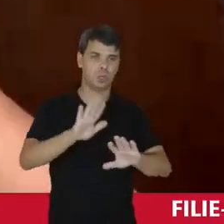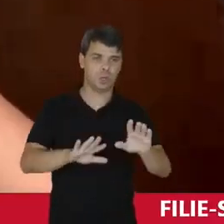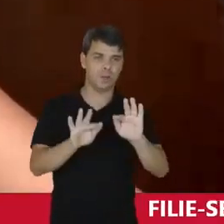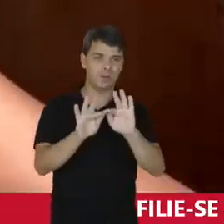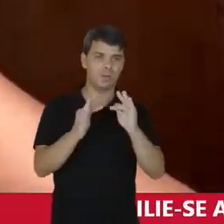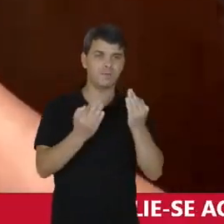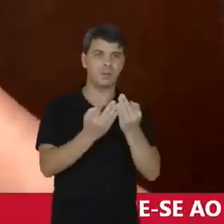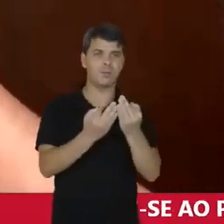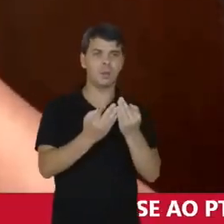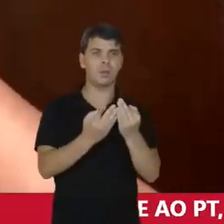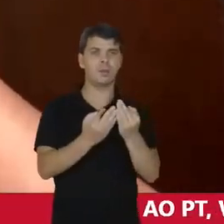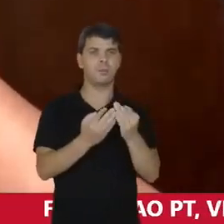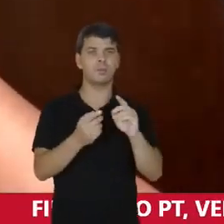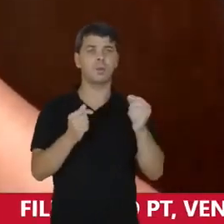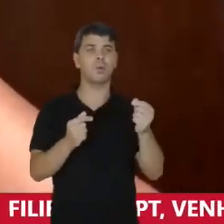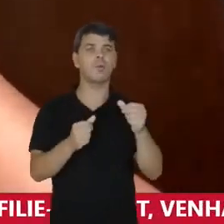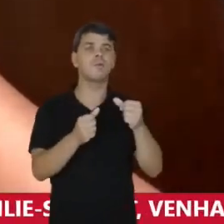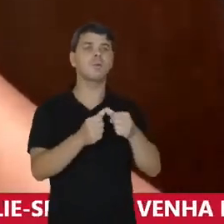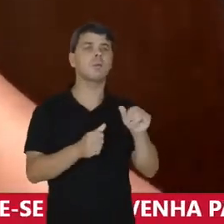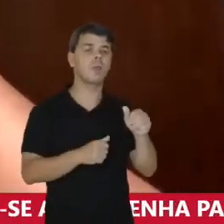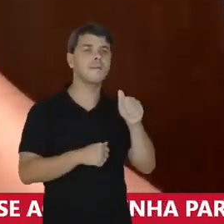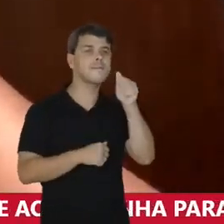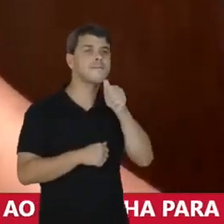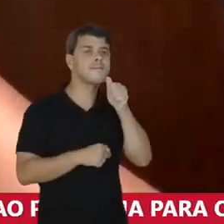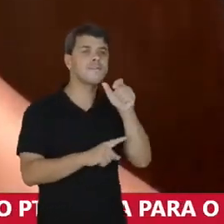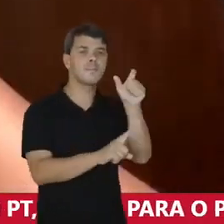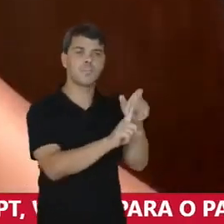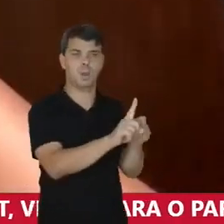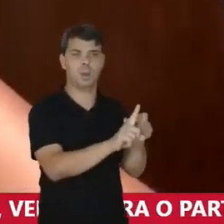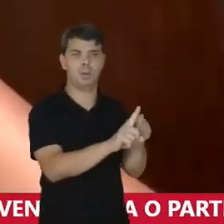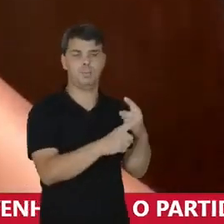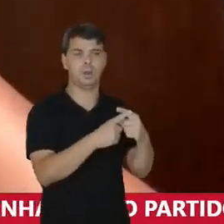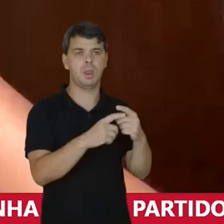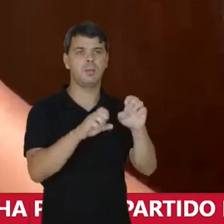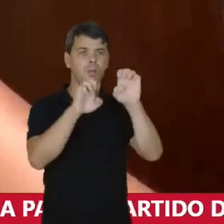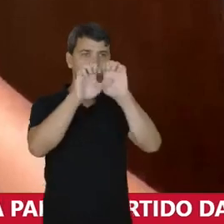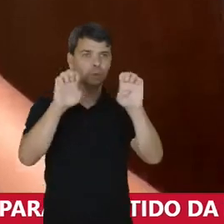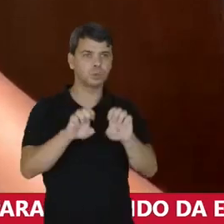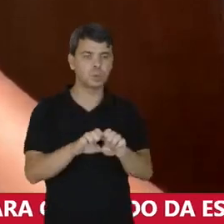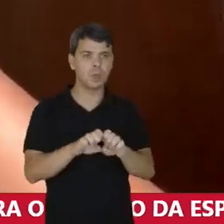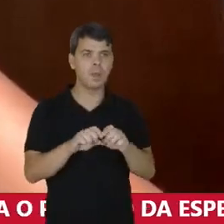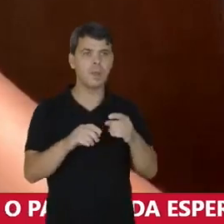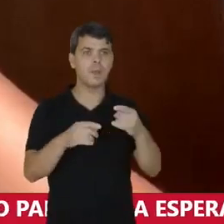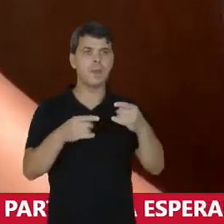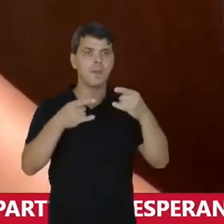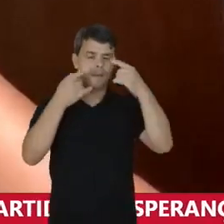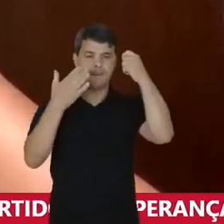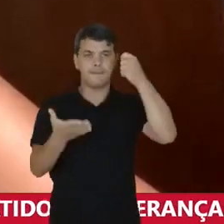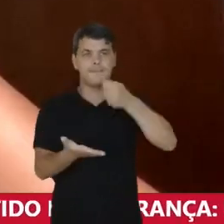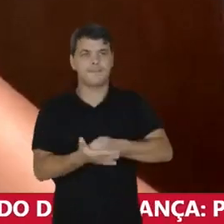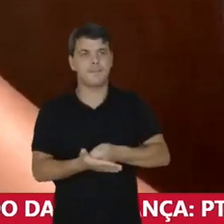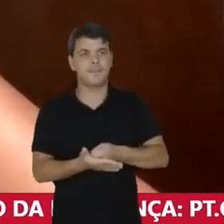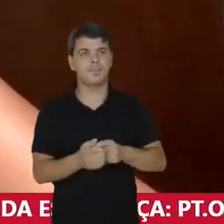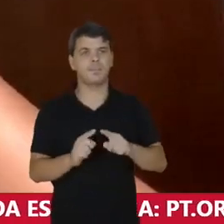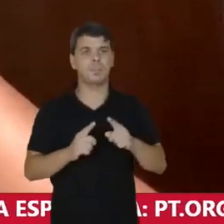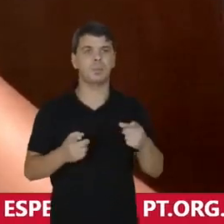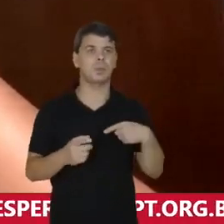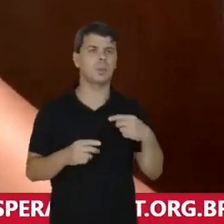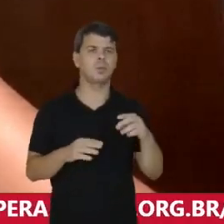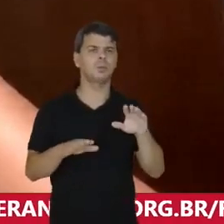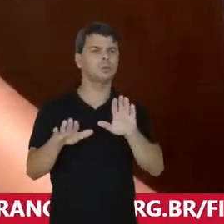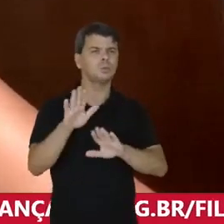da família Acaba ficando Com a mulher Por conta da nossa estrutura Patriarcal e machista Que nós temos no Brasil Então